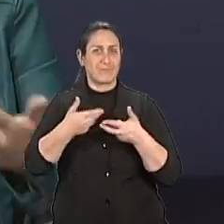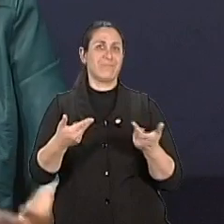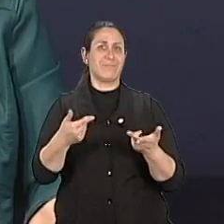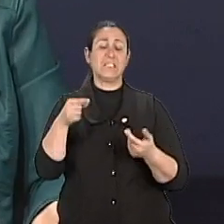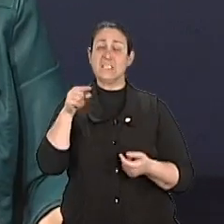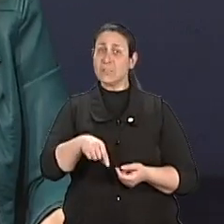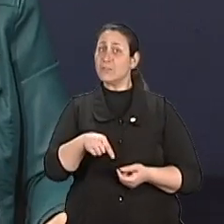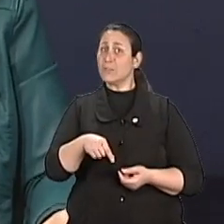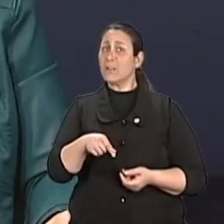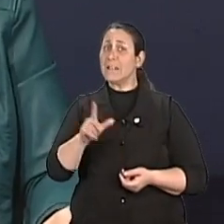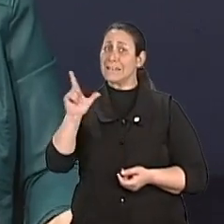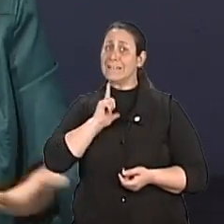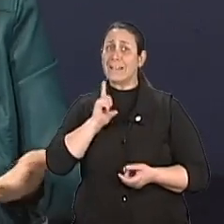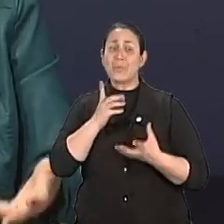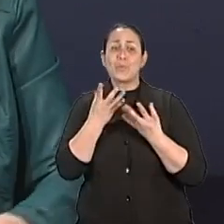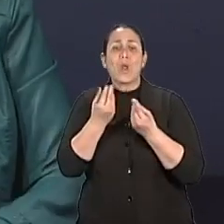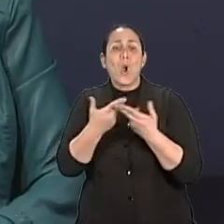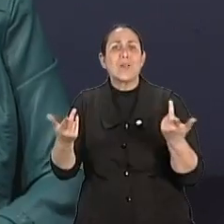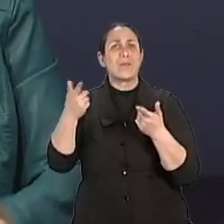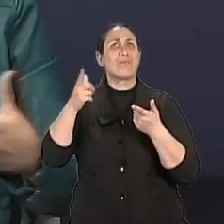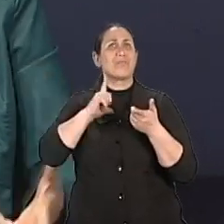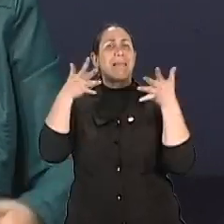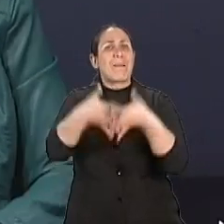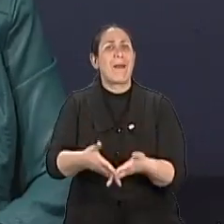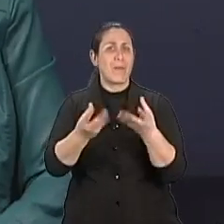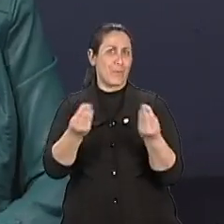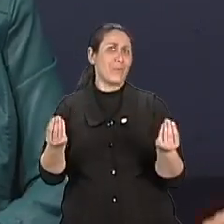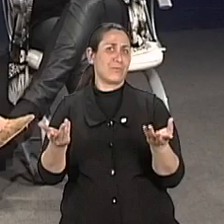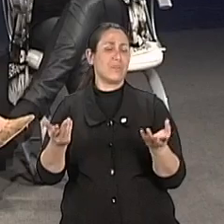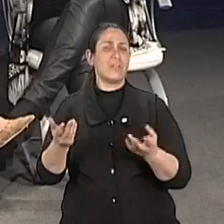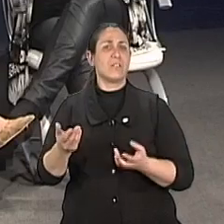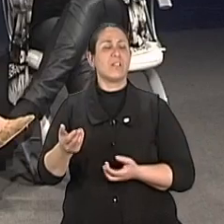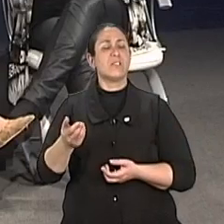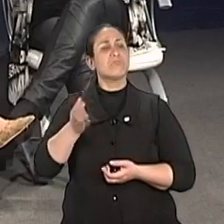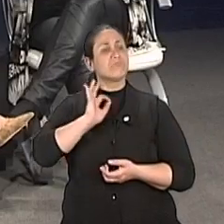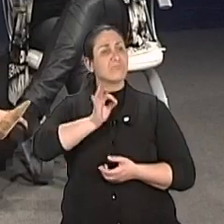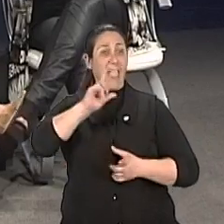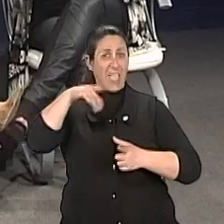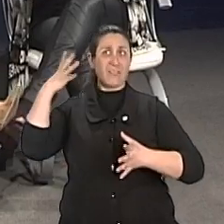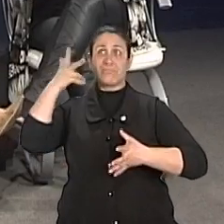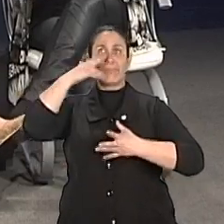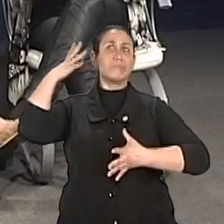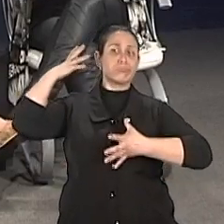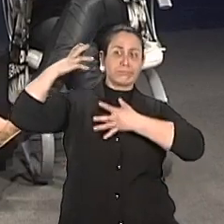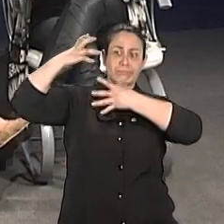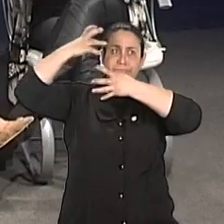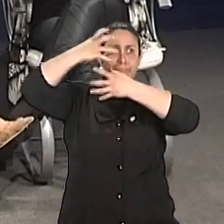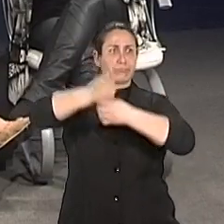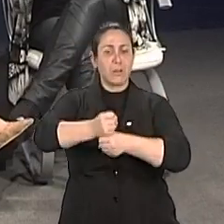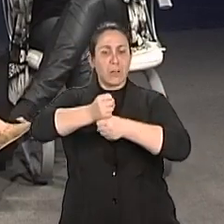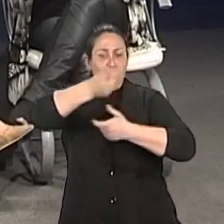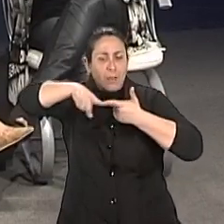e isso tudo acarreta muitas atrapalhações e muitos sofrimentos. É um somatório de situações